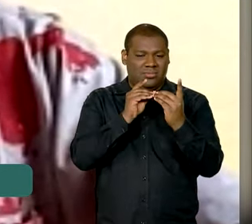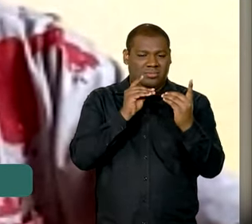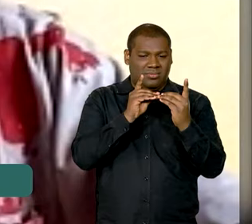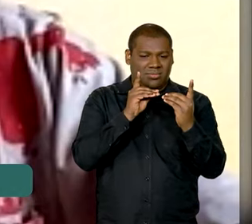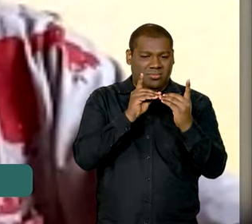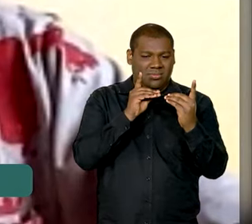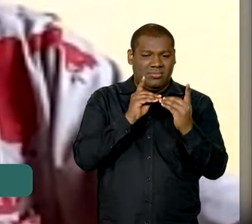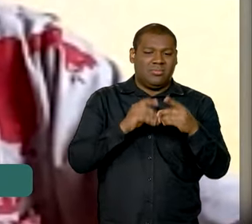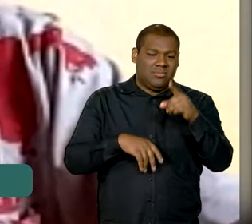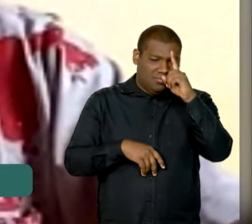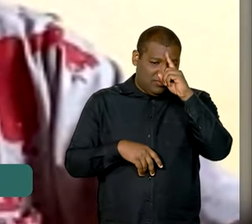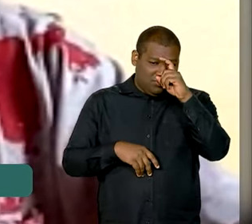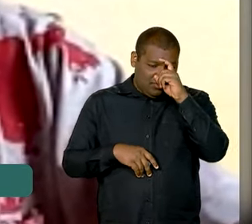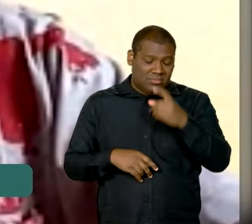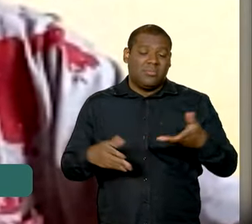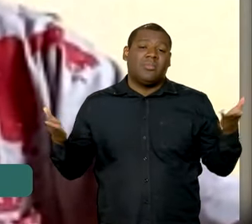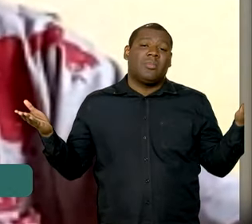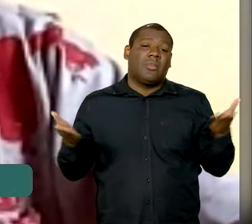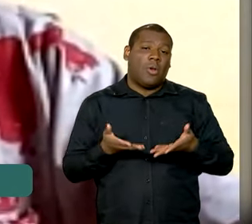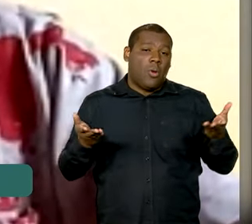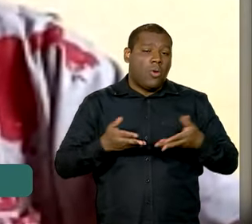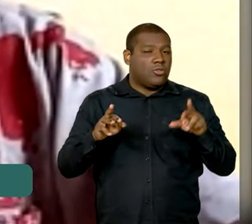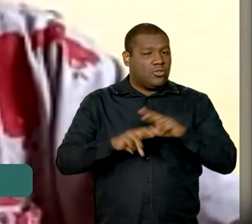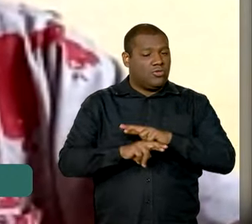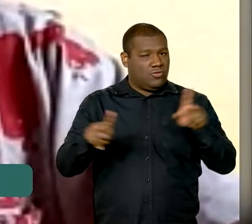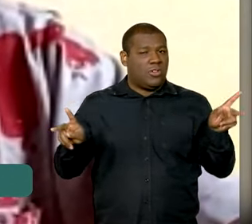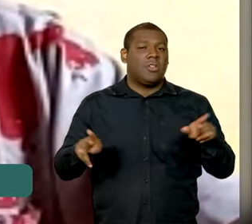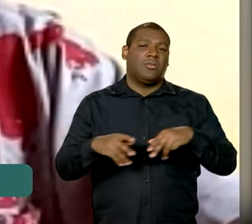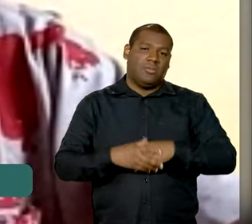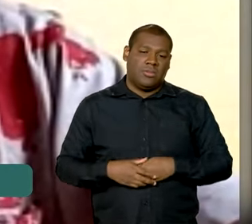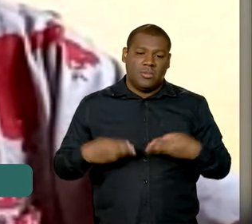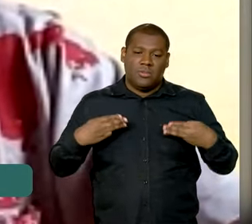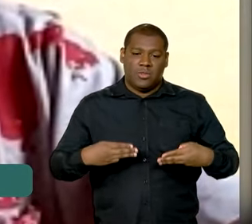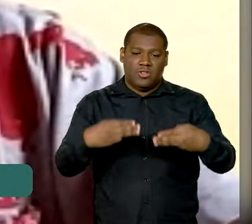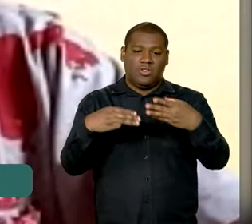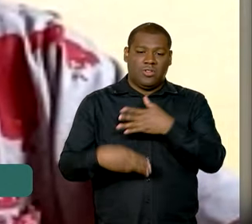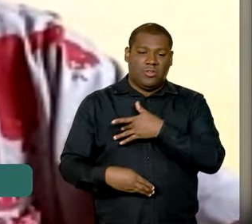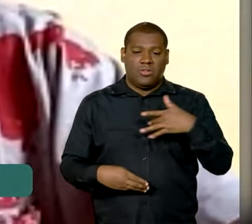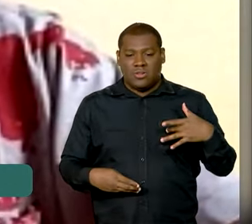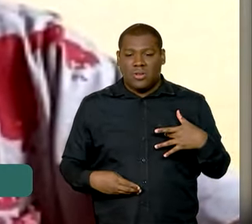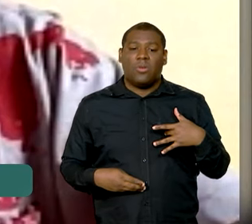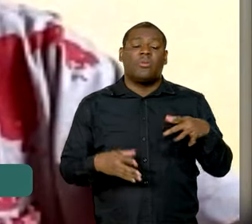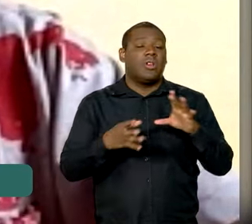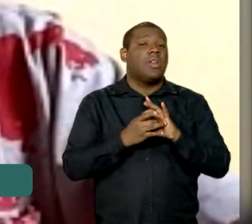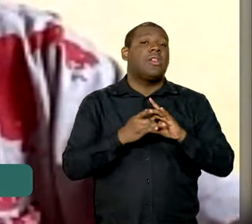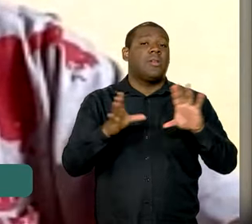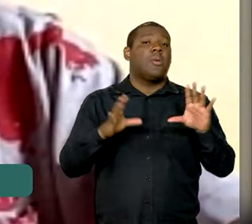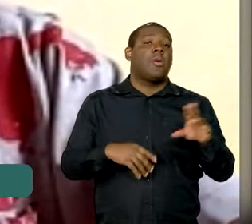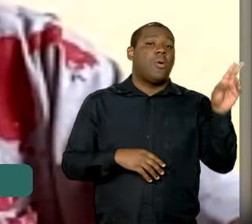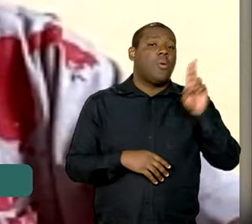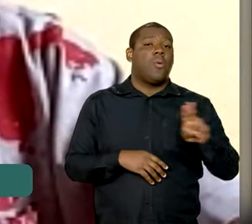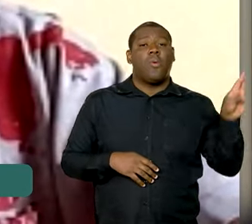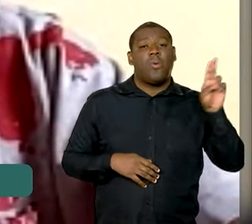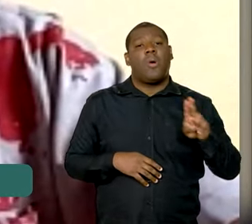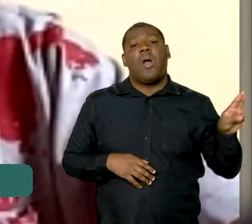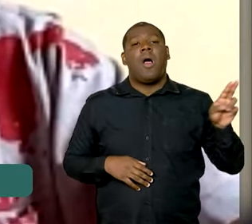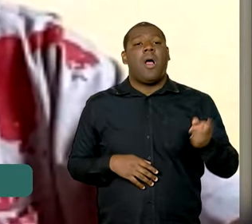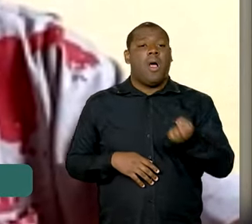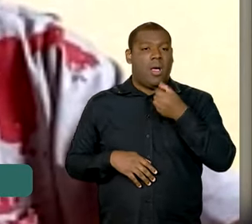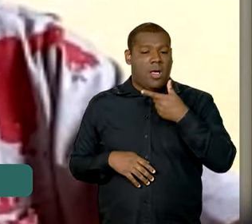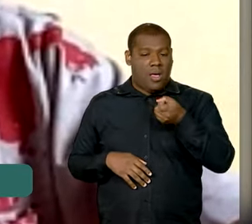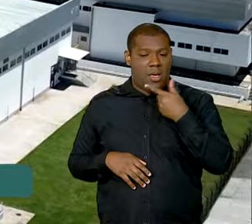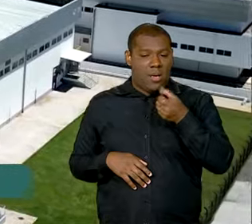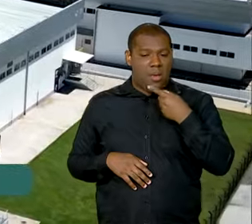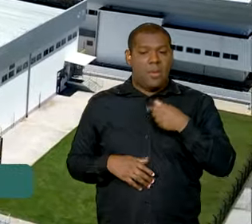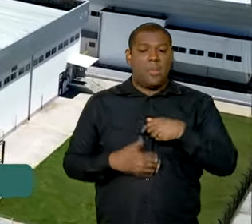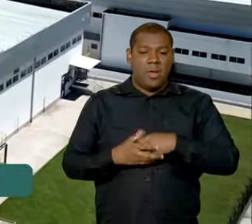a proflaxia. Então, o Ministério da Saúde liberou para o hemofílico fazer o tratamento